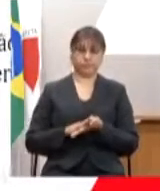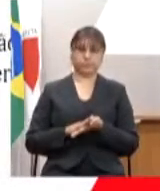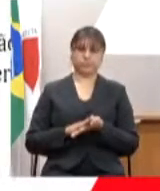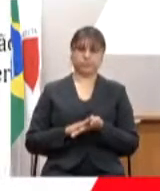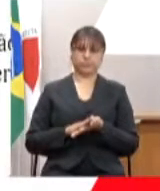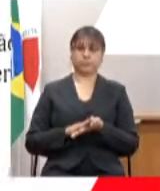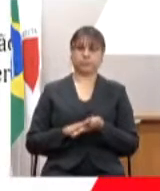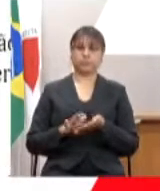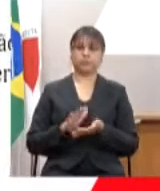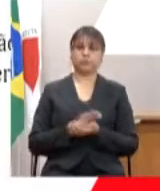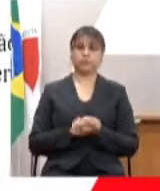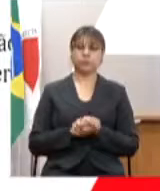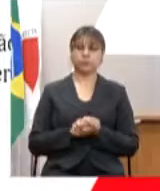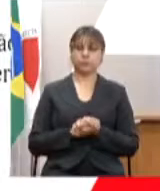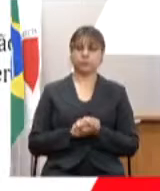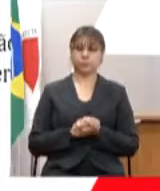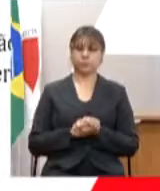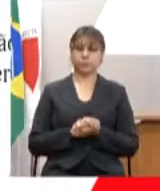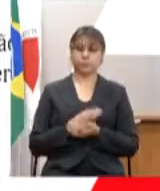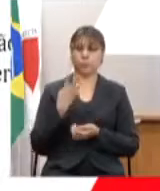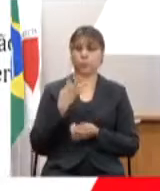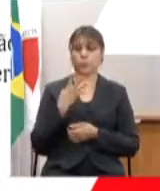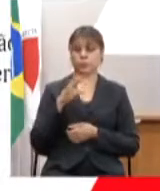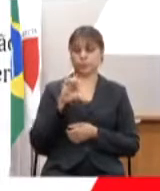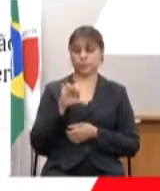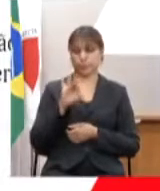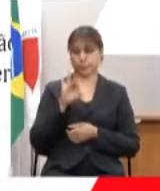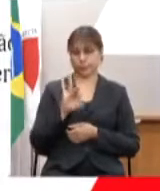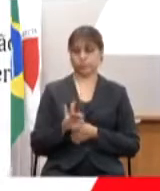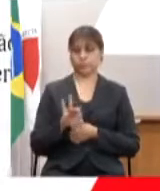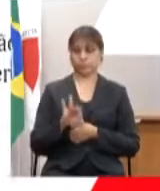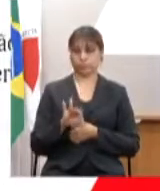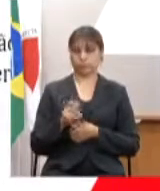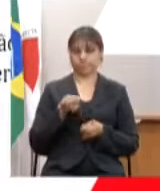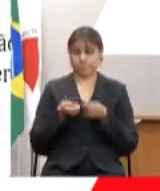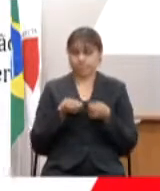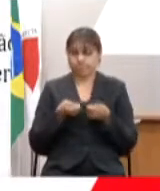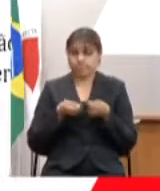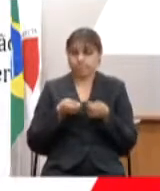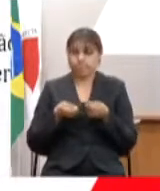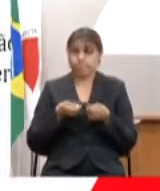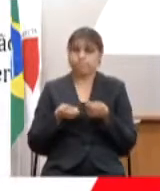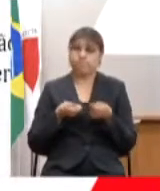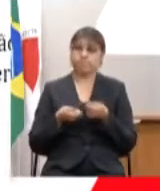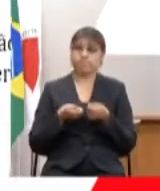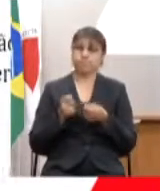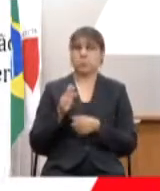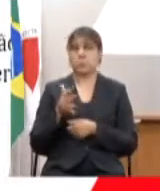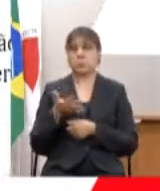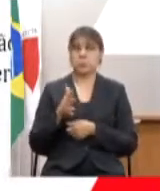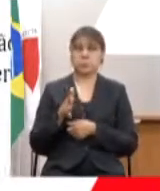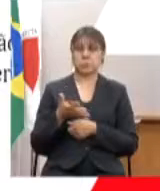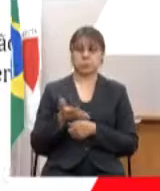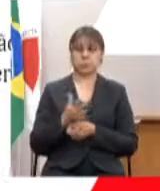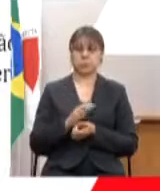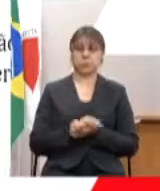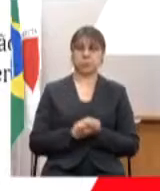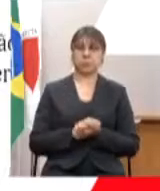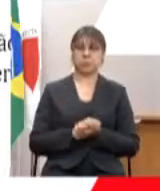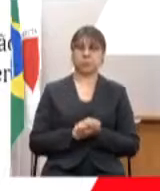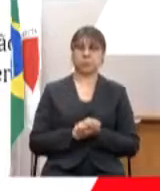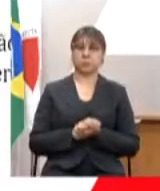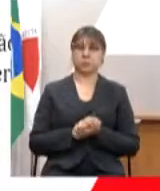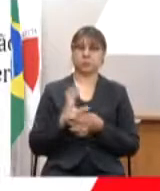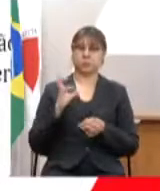um contingenciamento de 49% em média daqueles